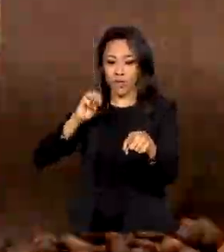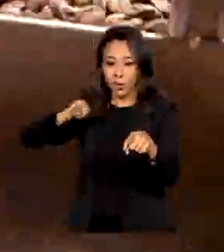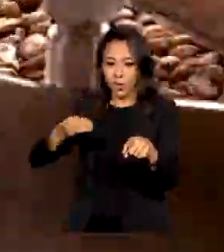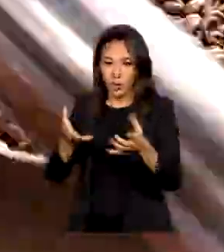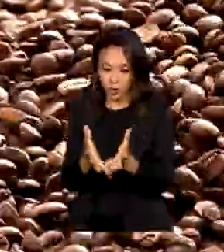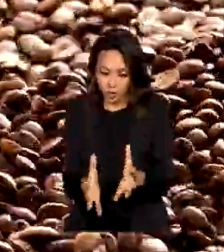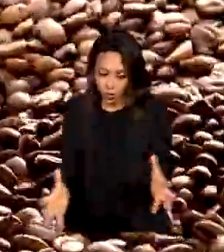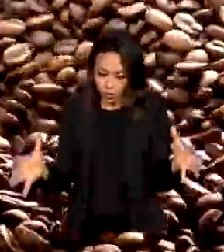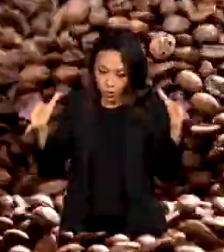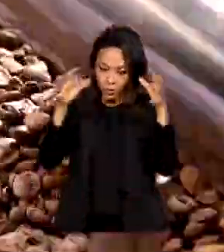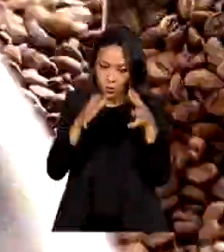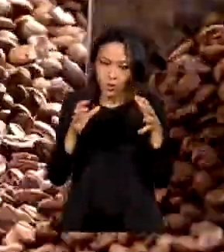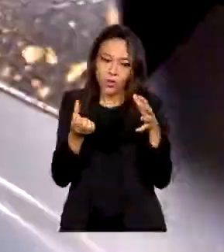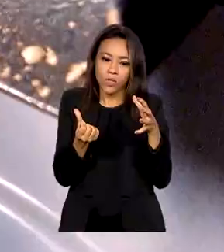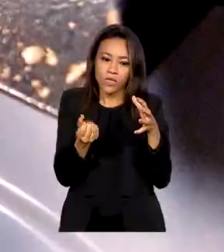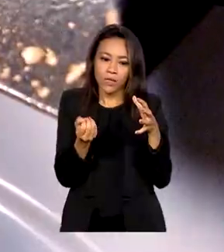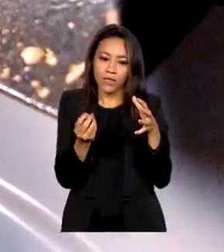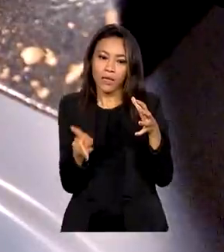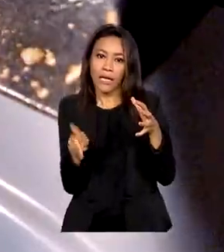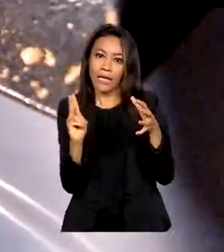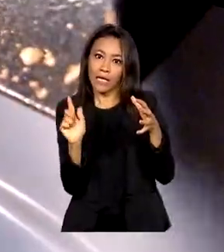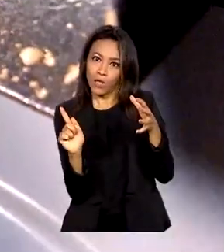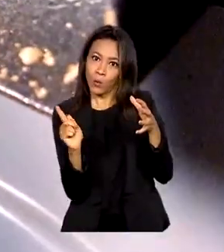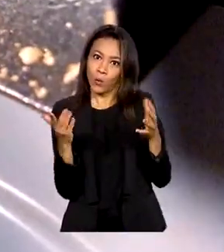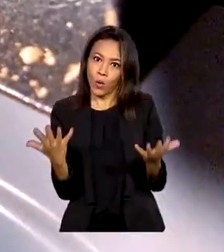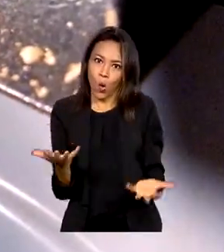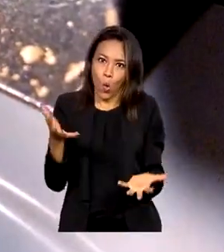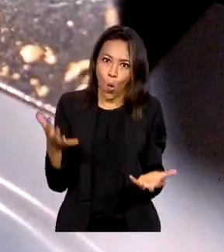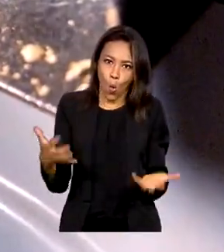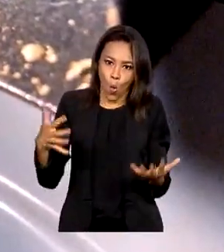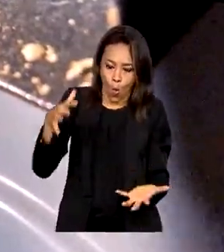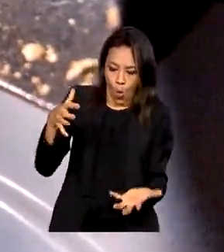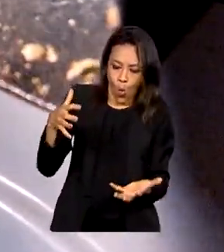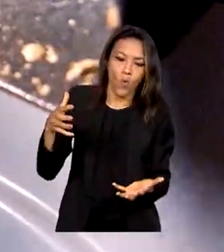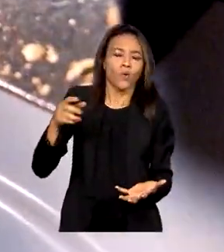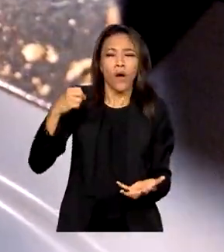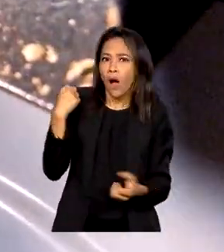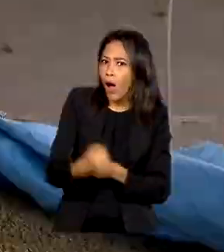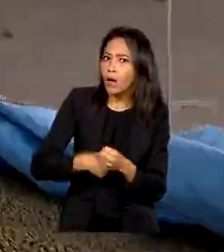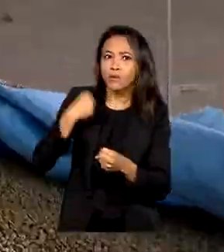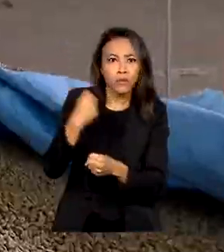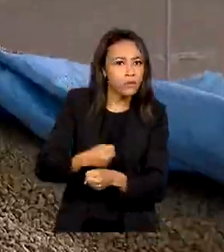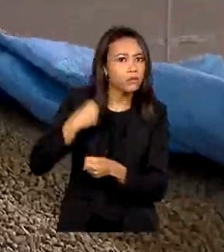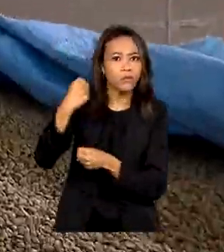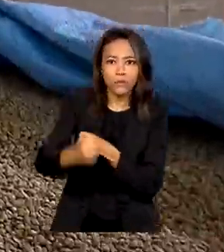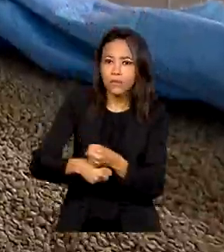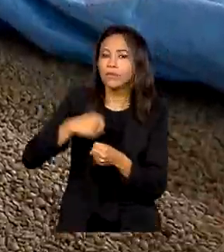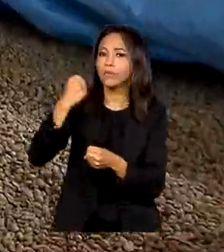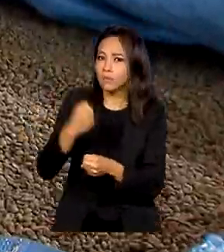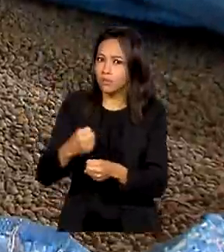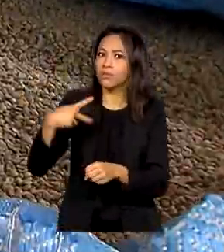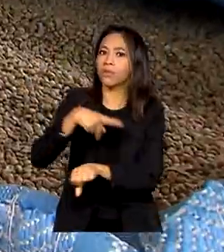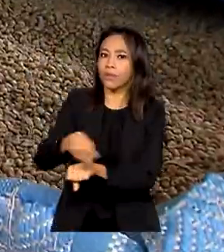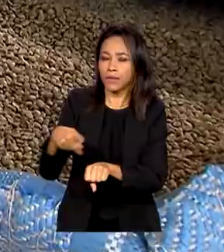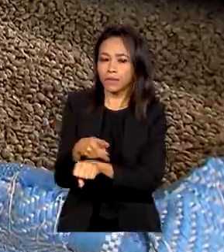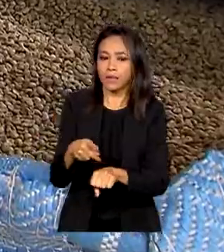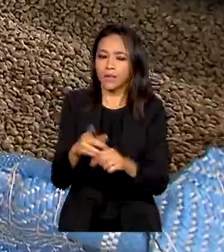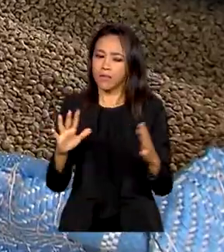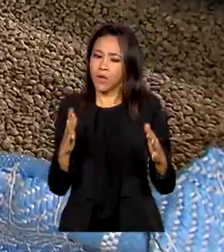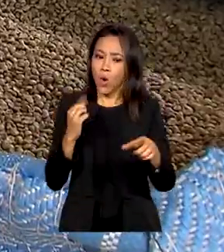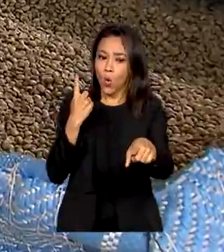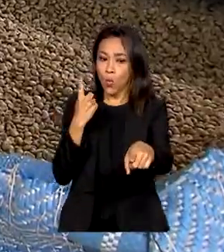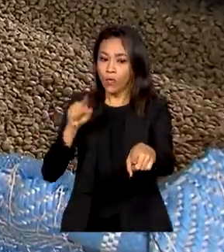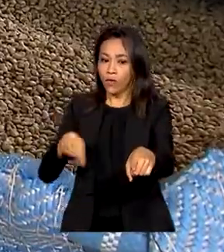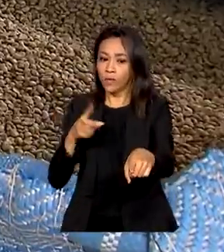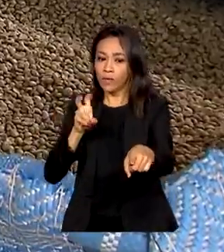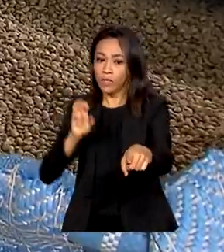60 quilos de cafés especiais são produzidos todos os anos no país. A gente aproximadamente 1 milhão